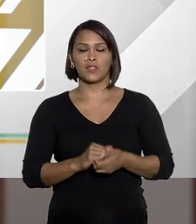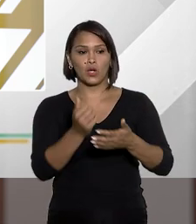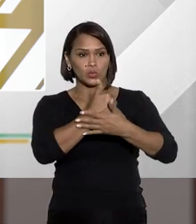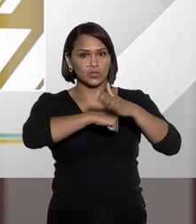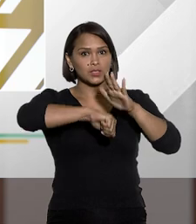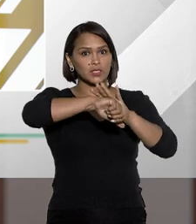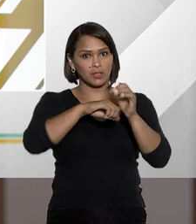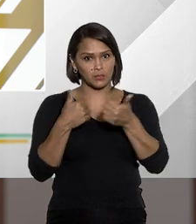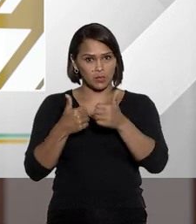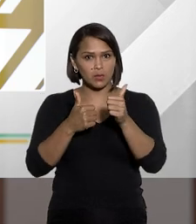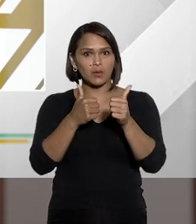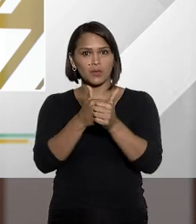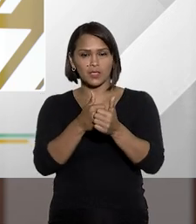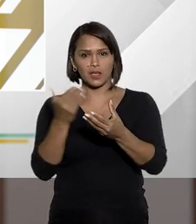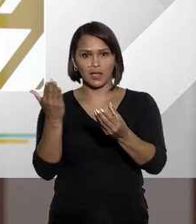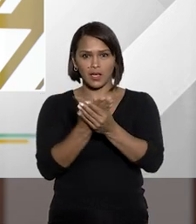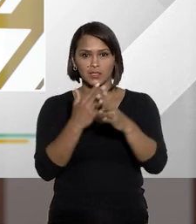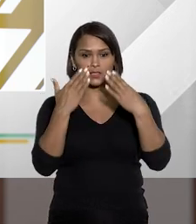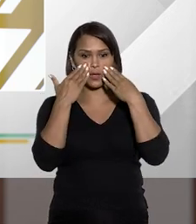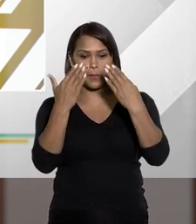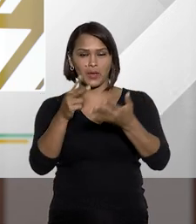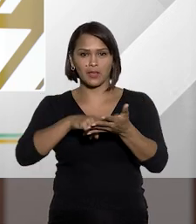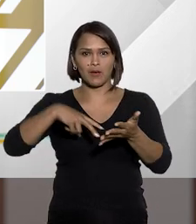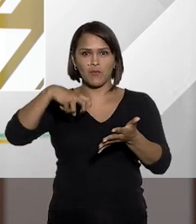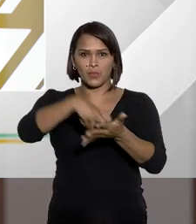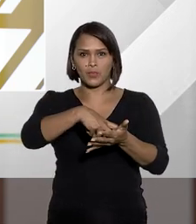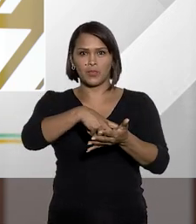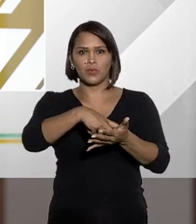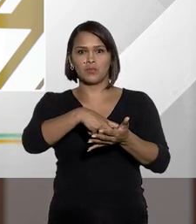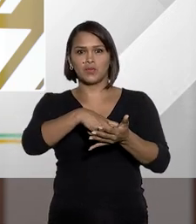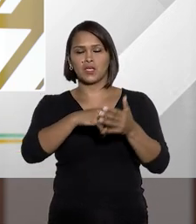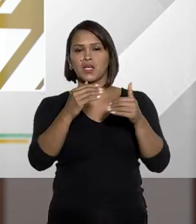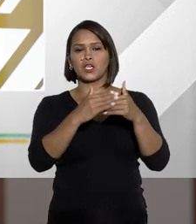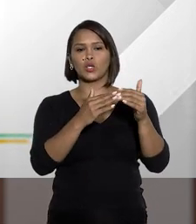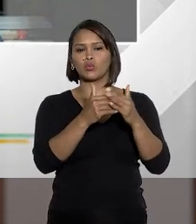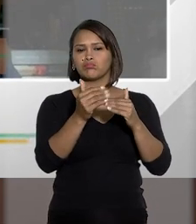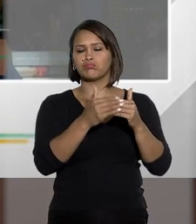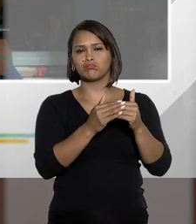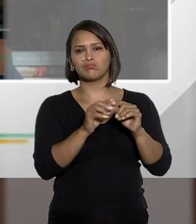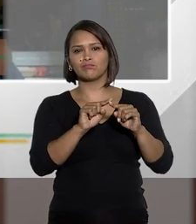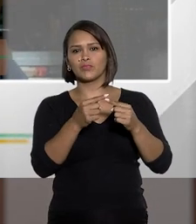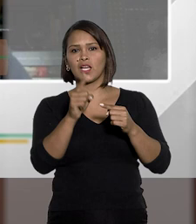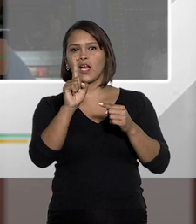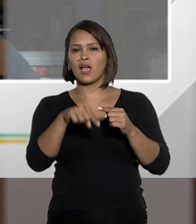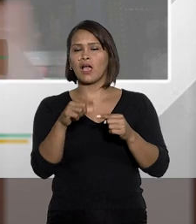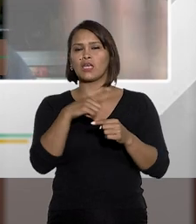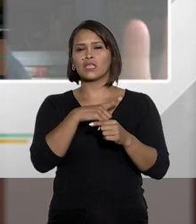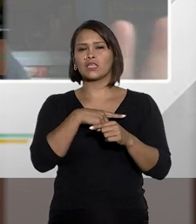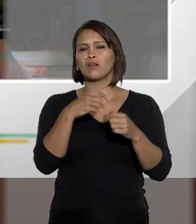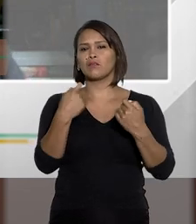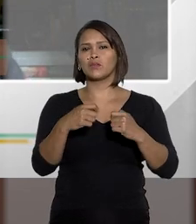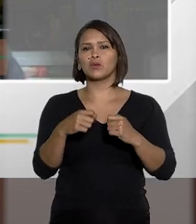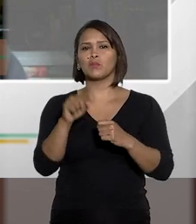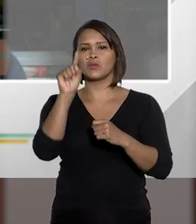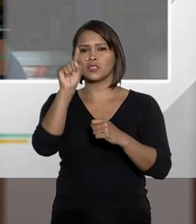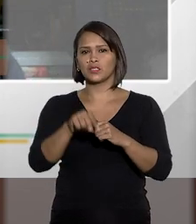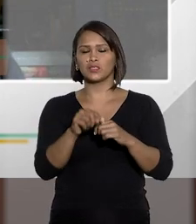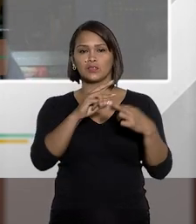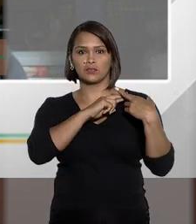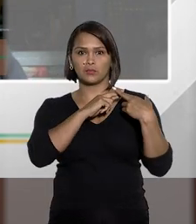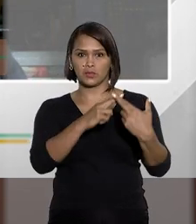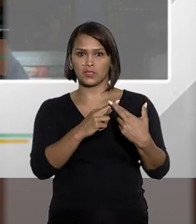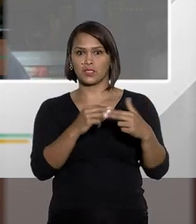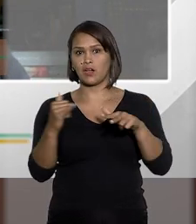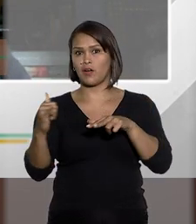Os crimes são perseguidos mediante ação penal pública incondicionada. Então, eles não dependem